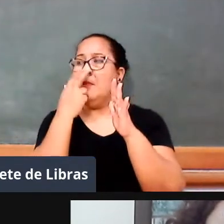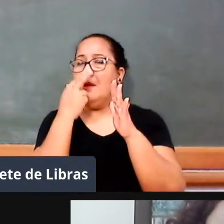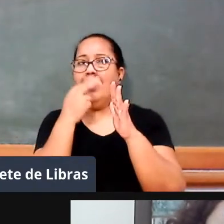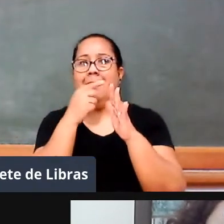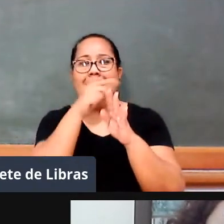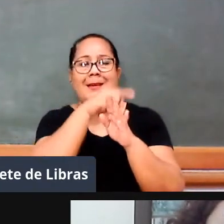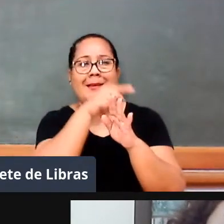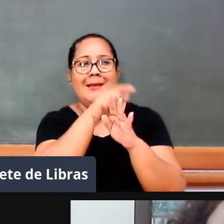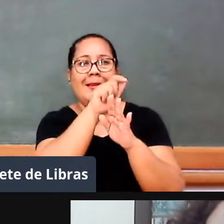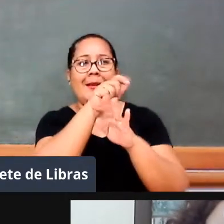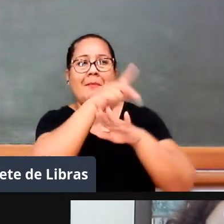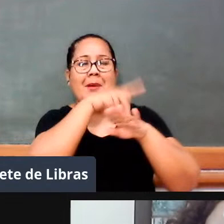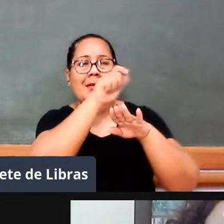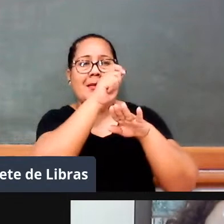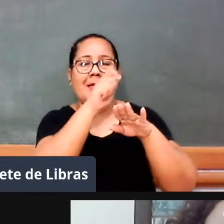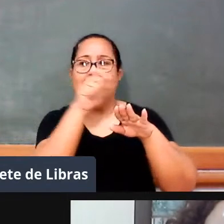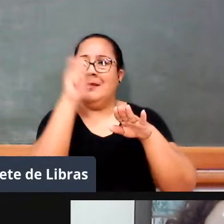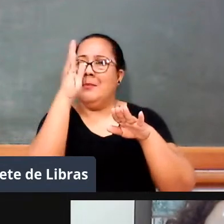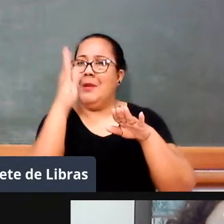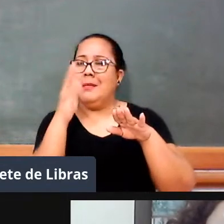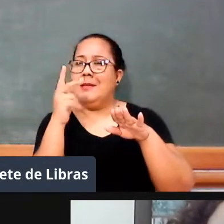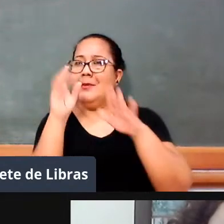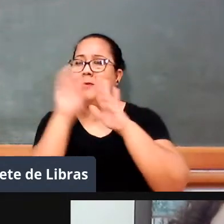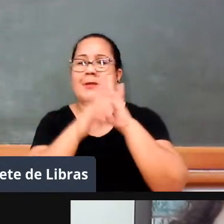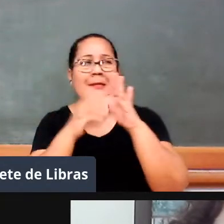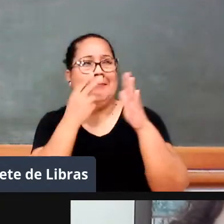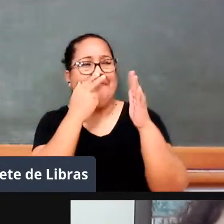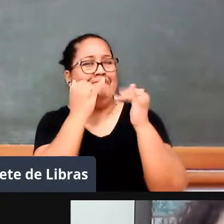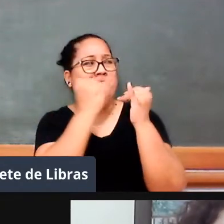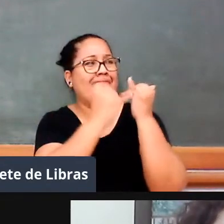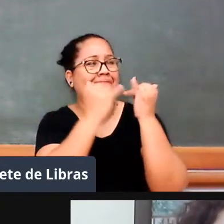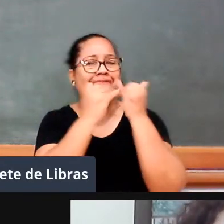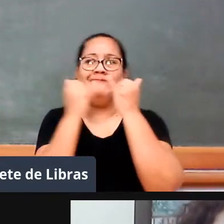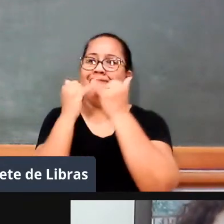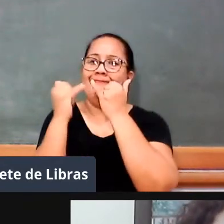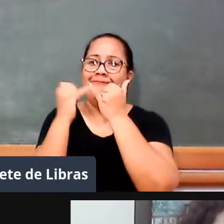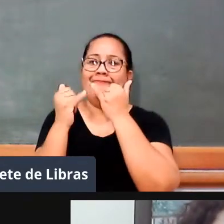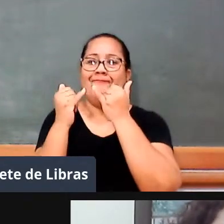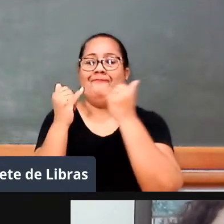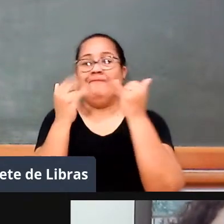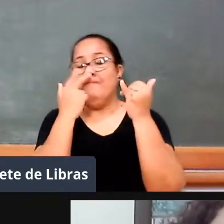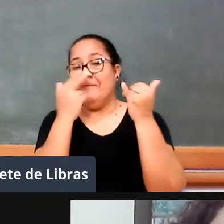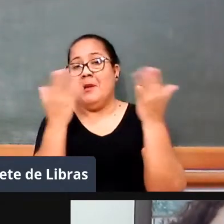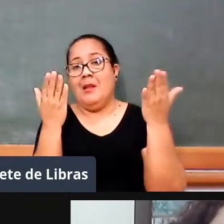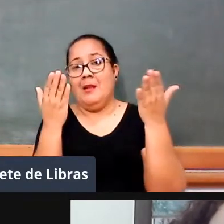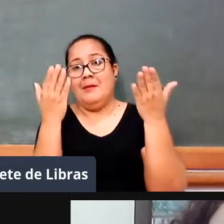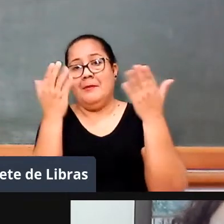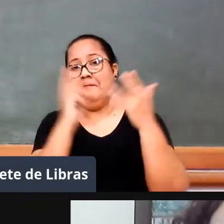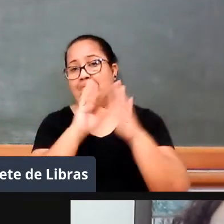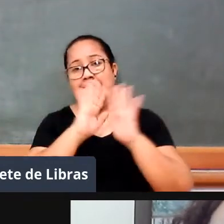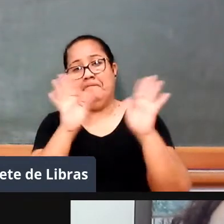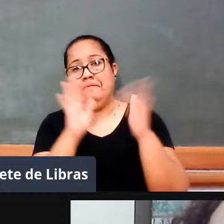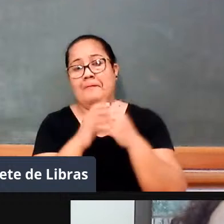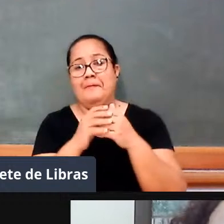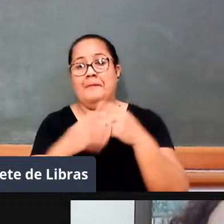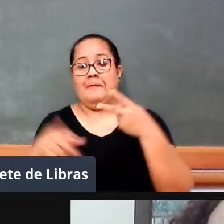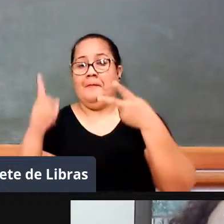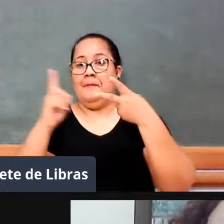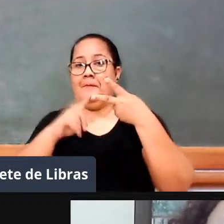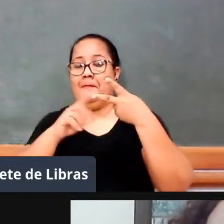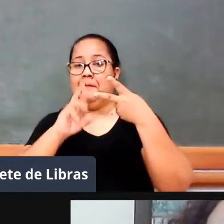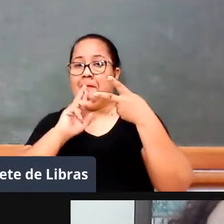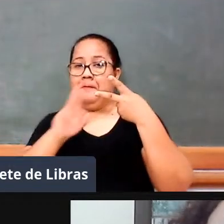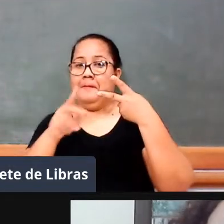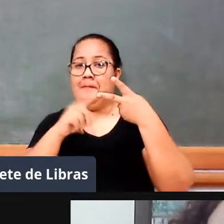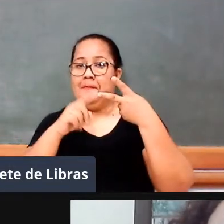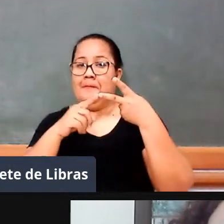né, muito parecidos, então, acho que assim, essa é uma maneira que a gente pode explicar, né, com relação a perguntas